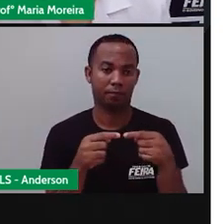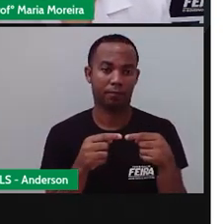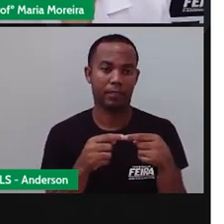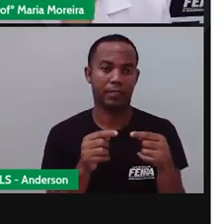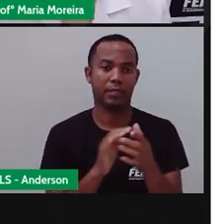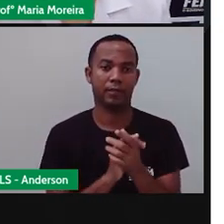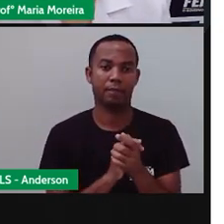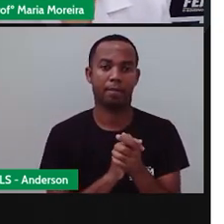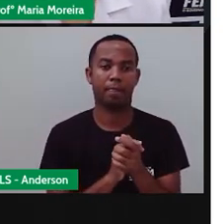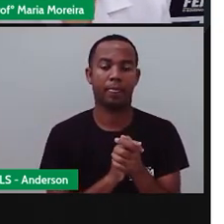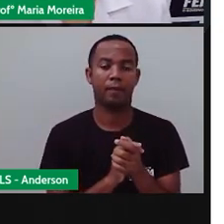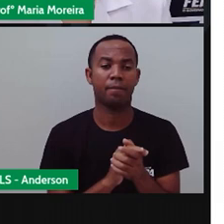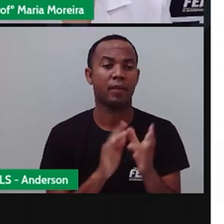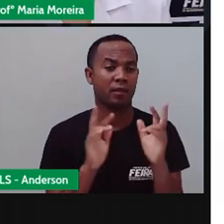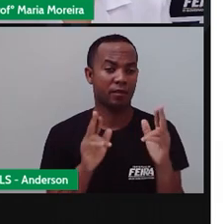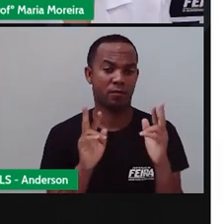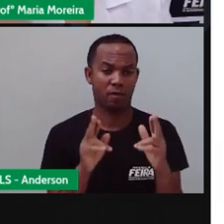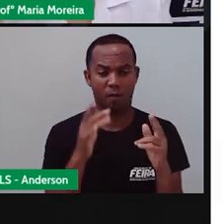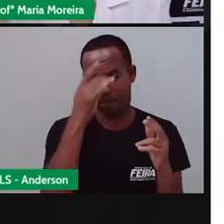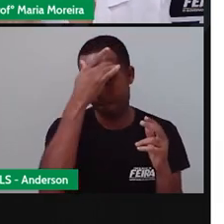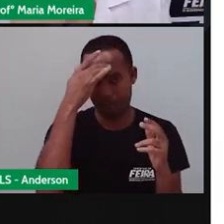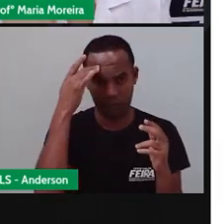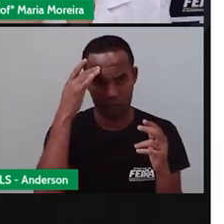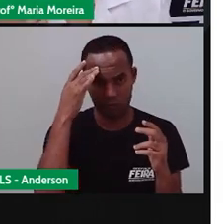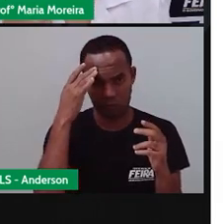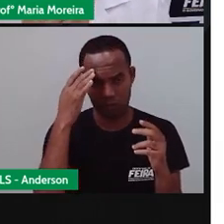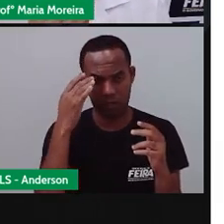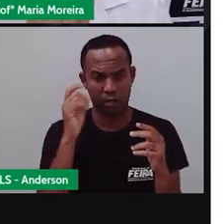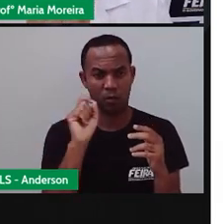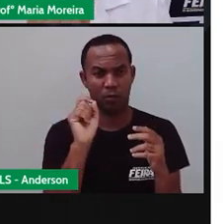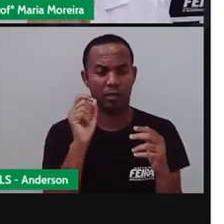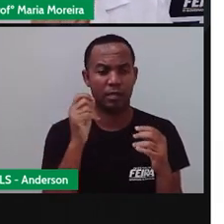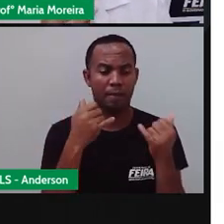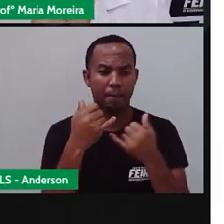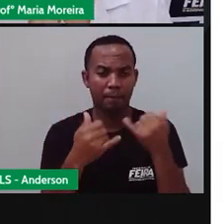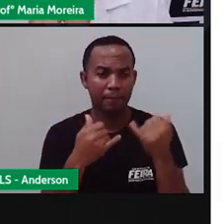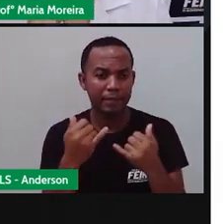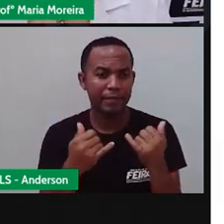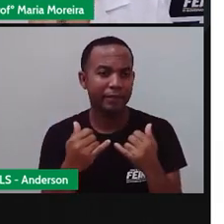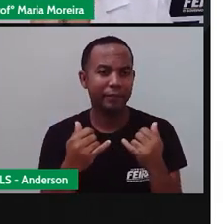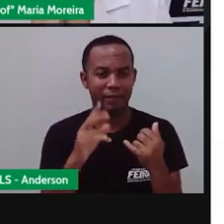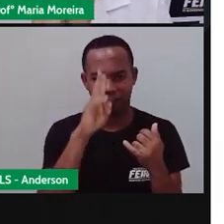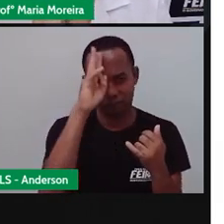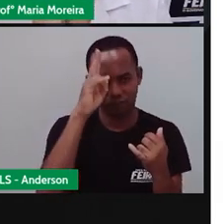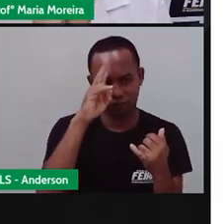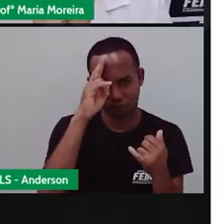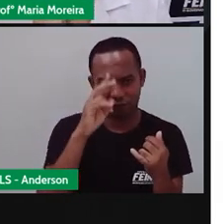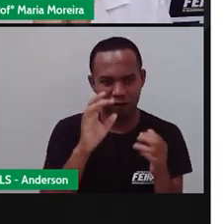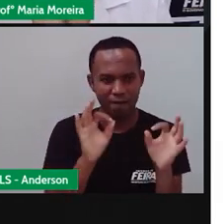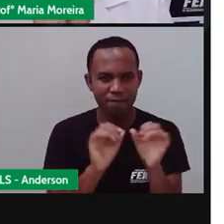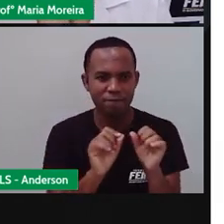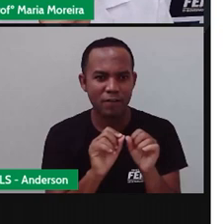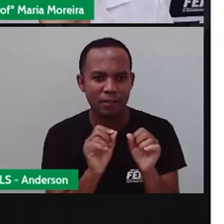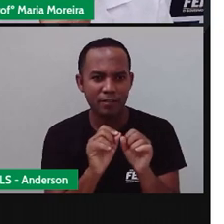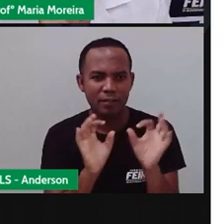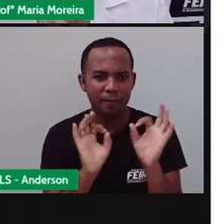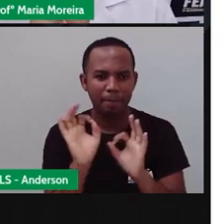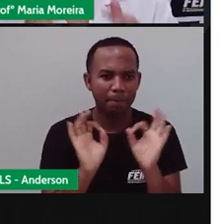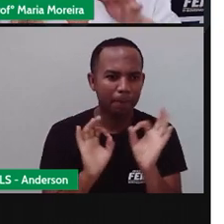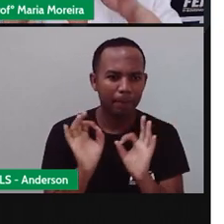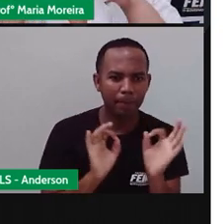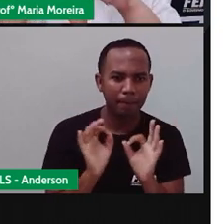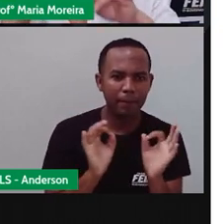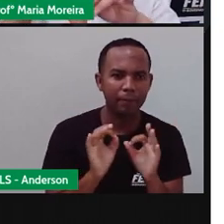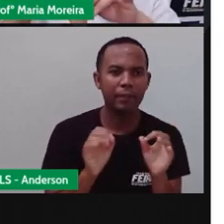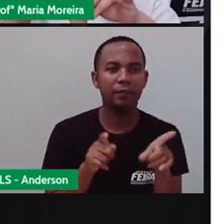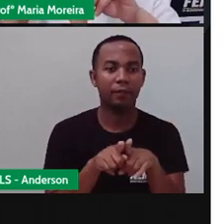animação. Porque precisa tudo ter uma proporção dentro do seu rosto. Então, se você for aí agora e se olhar no espelho, você vai perceber o